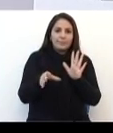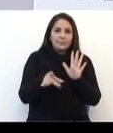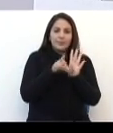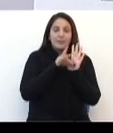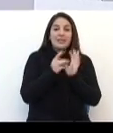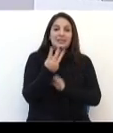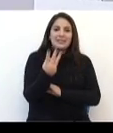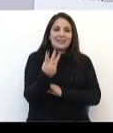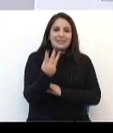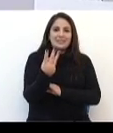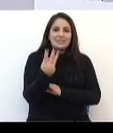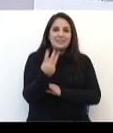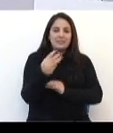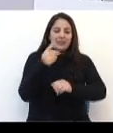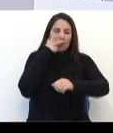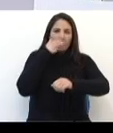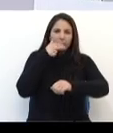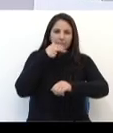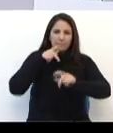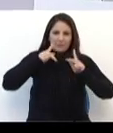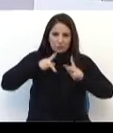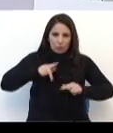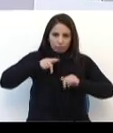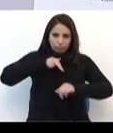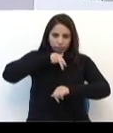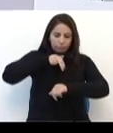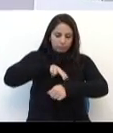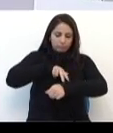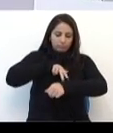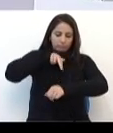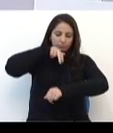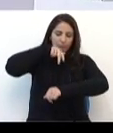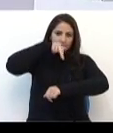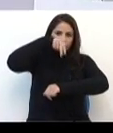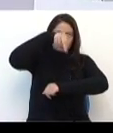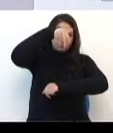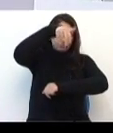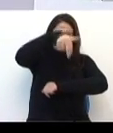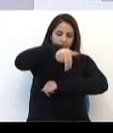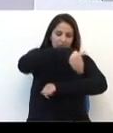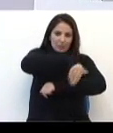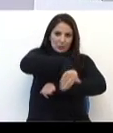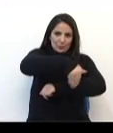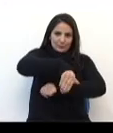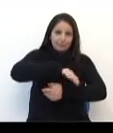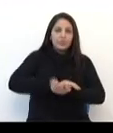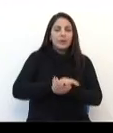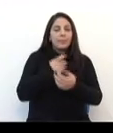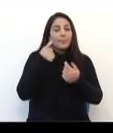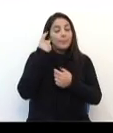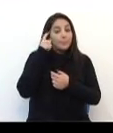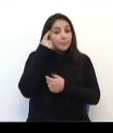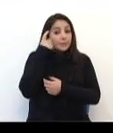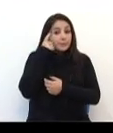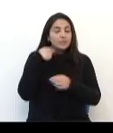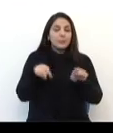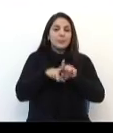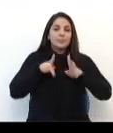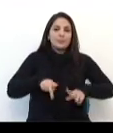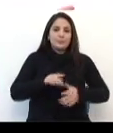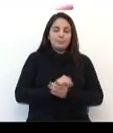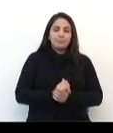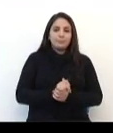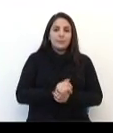passarelas em pontos estratégicos da Avenida Brasil, justamente porque a gente tem que também pensar no pedestre. O parlamentar também